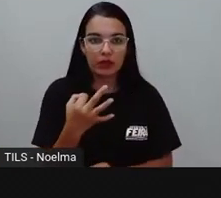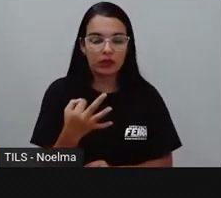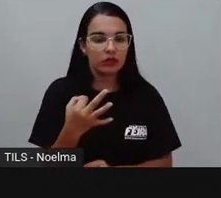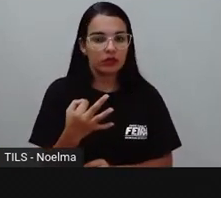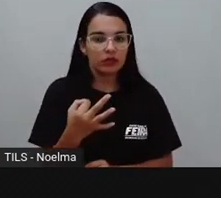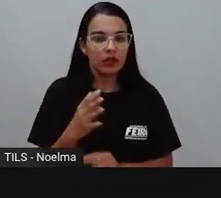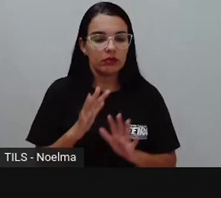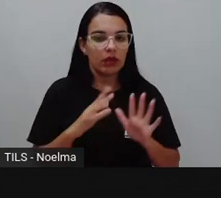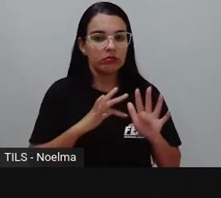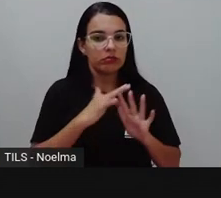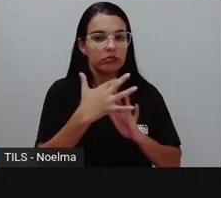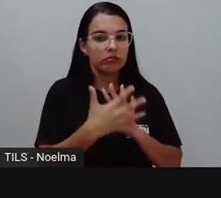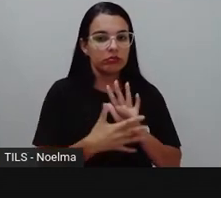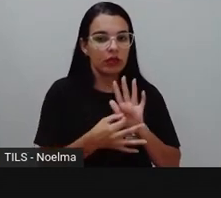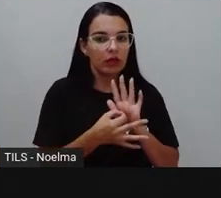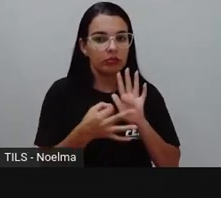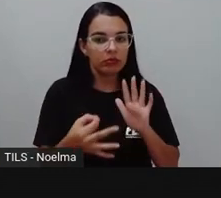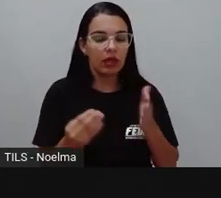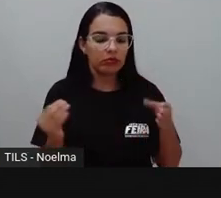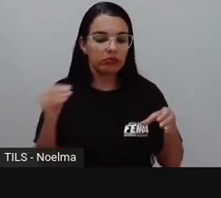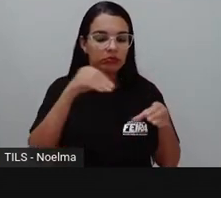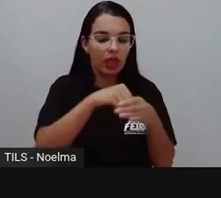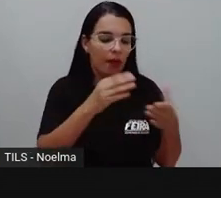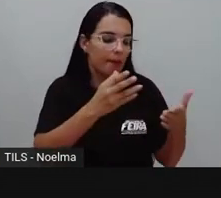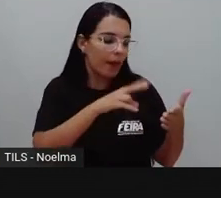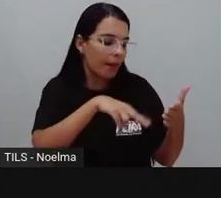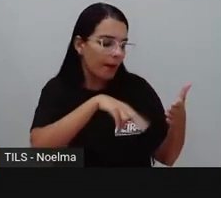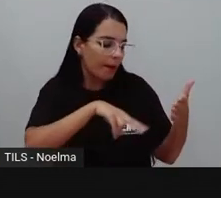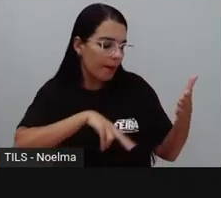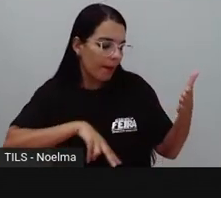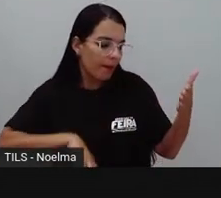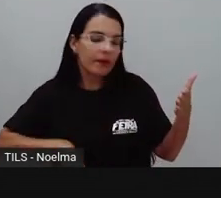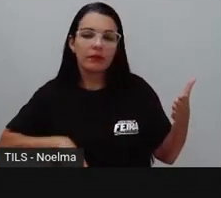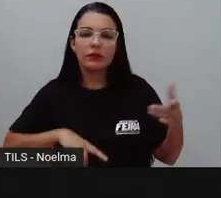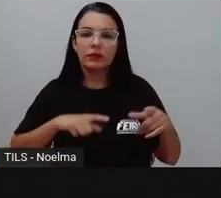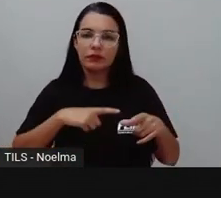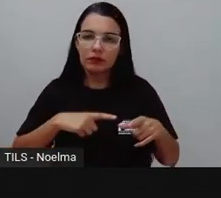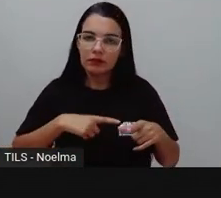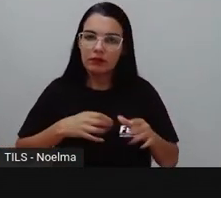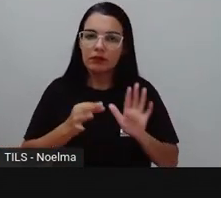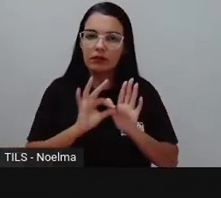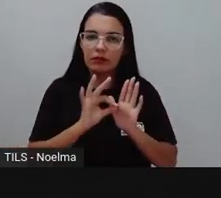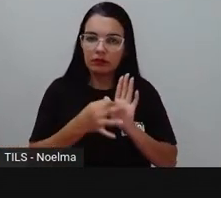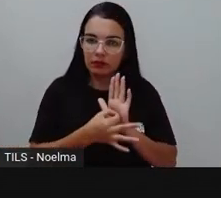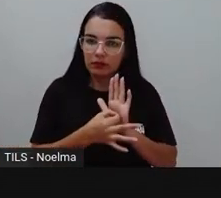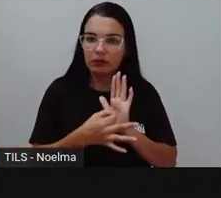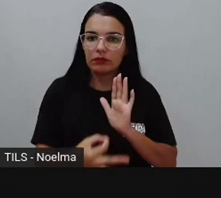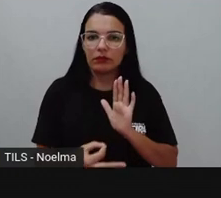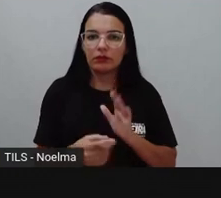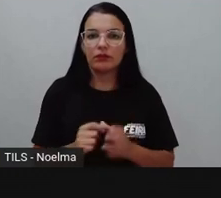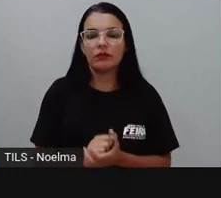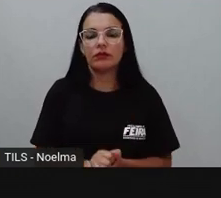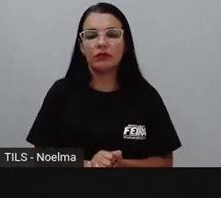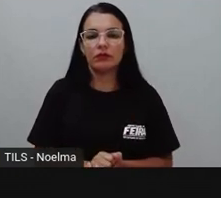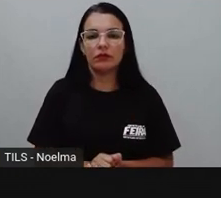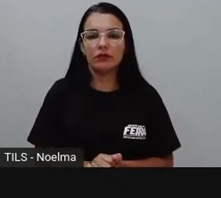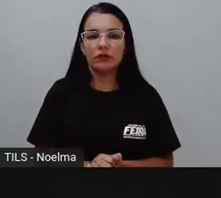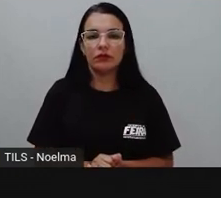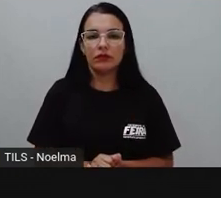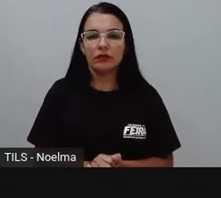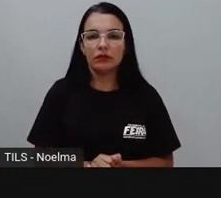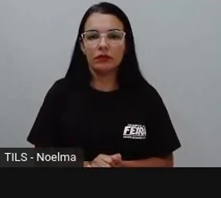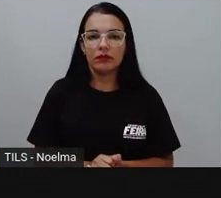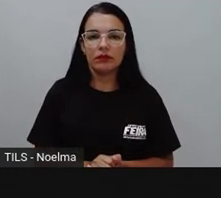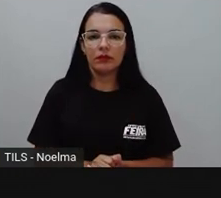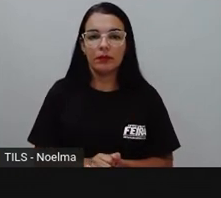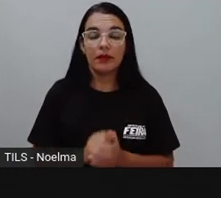o conteúdo dessa revista, que é uma edição aí número 45. A Pró